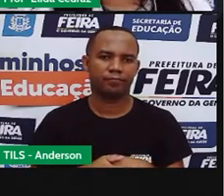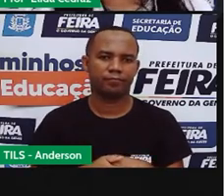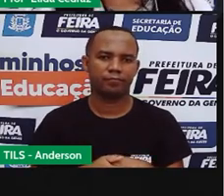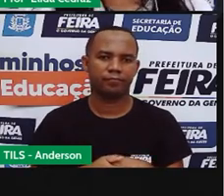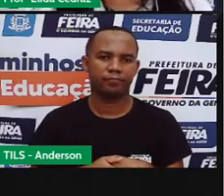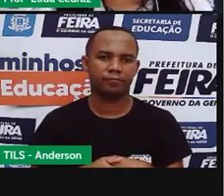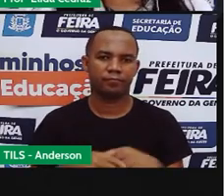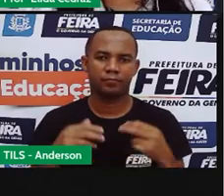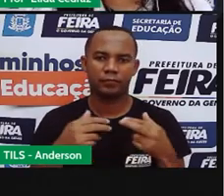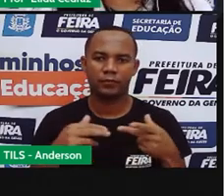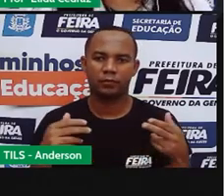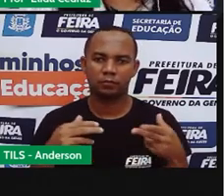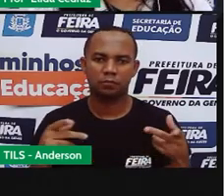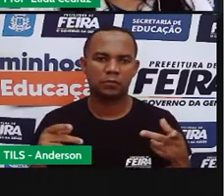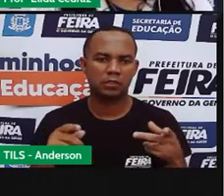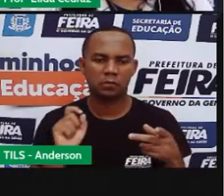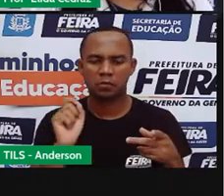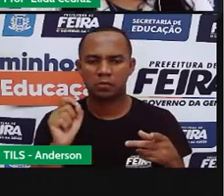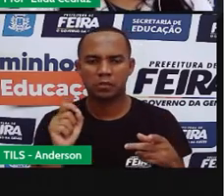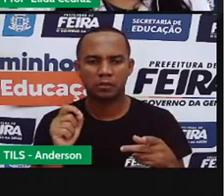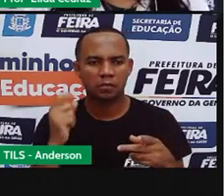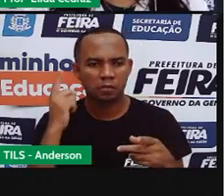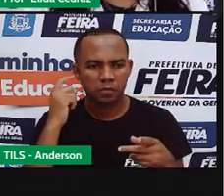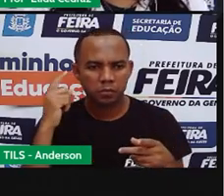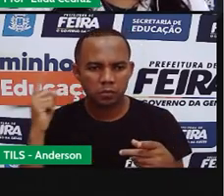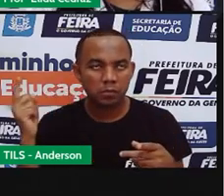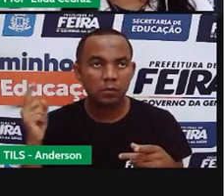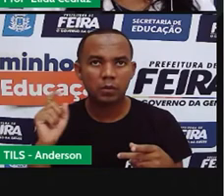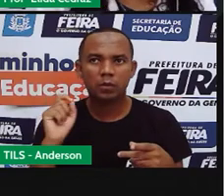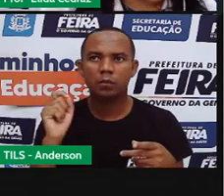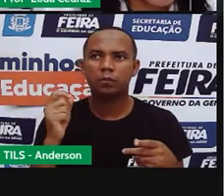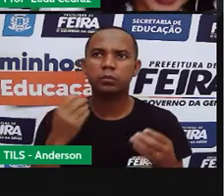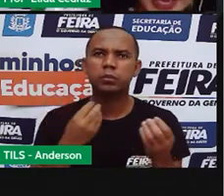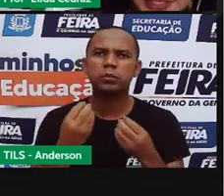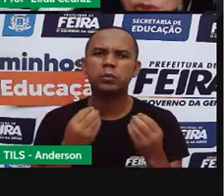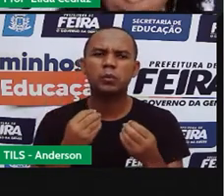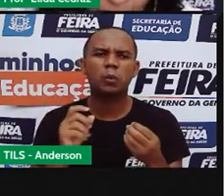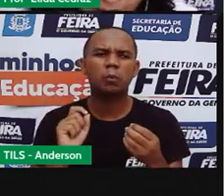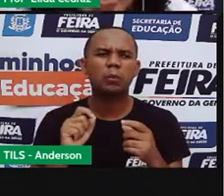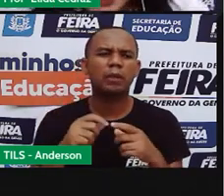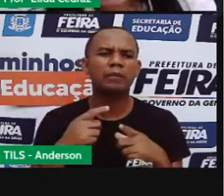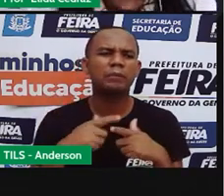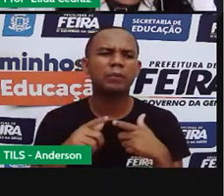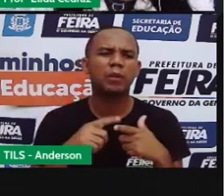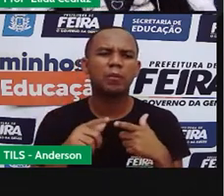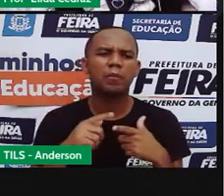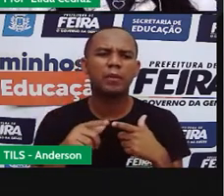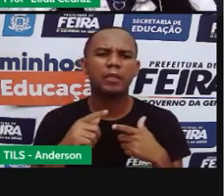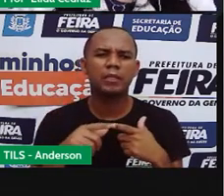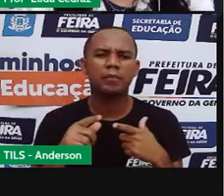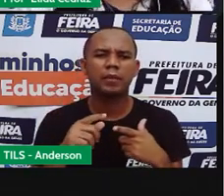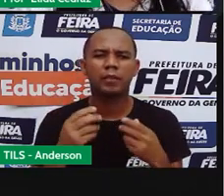os ruídos do material ao expandir e contrair. Qual? que é isso? A prova é isso?